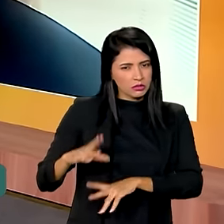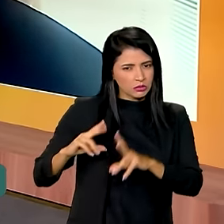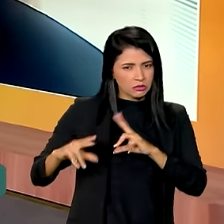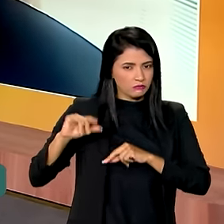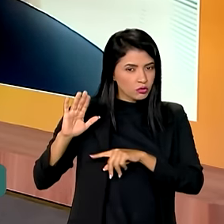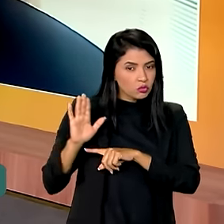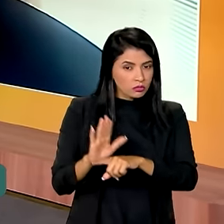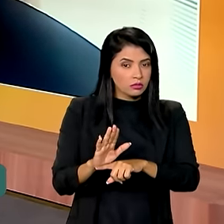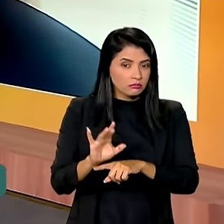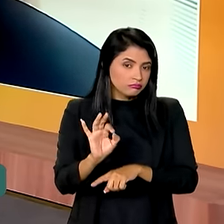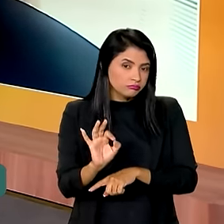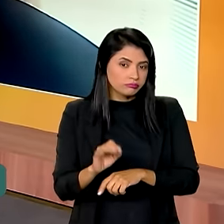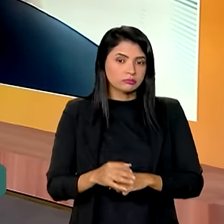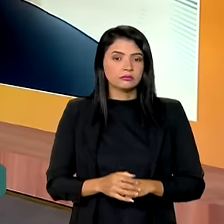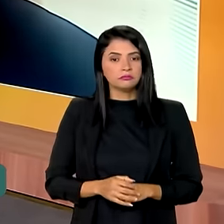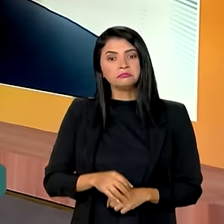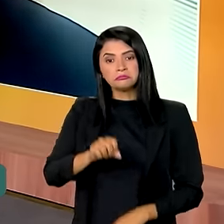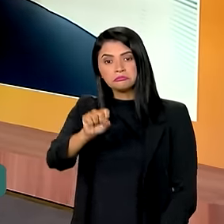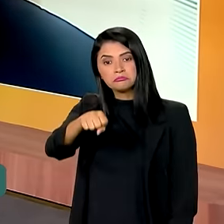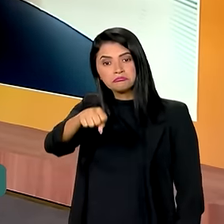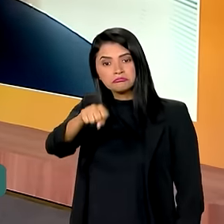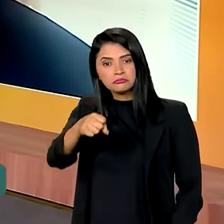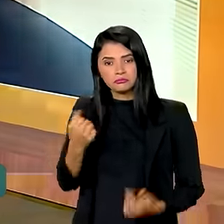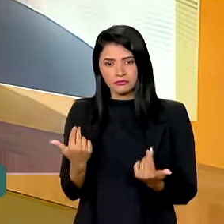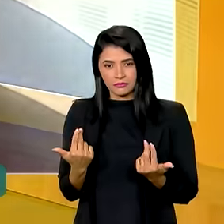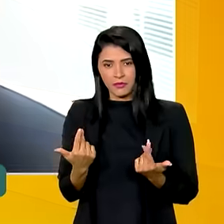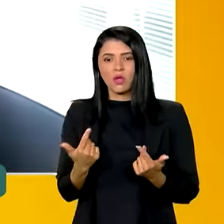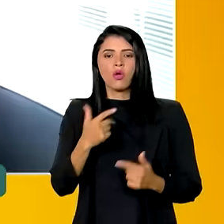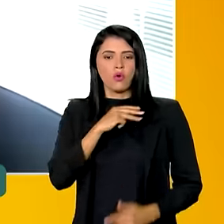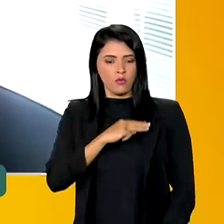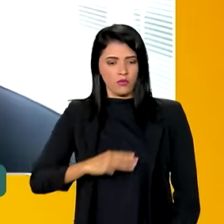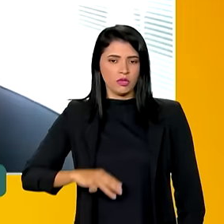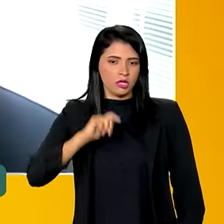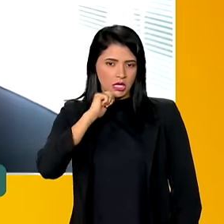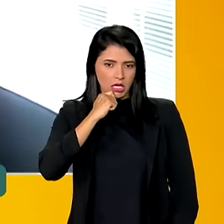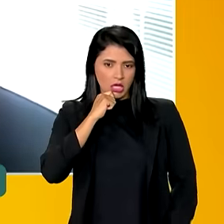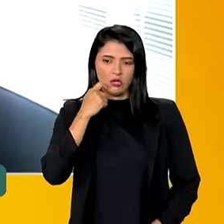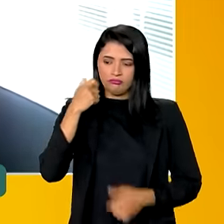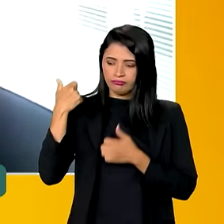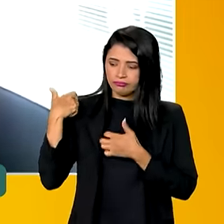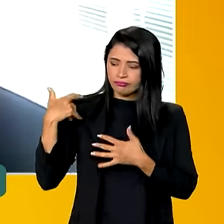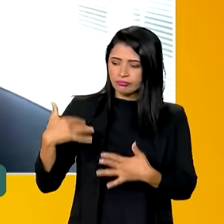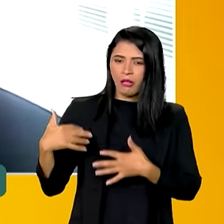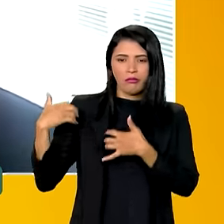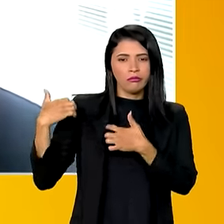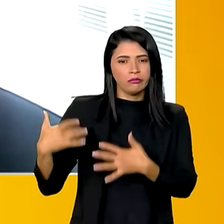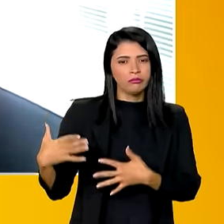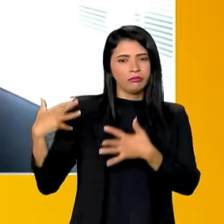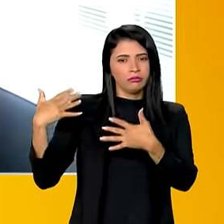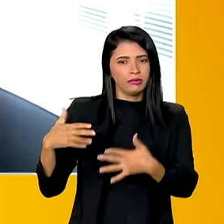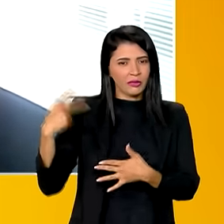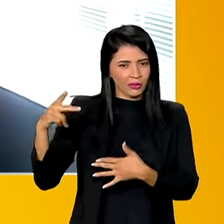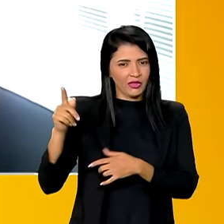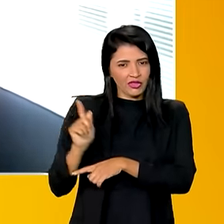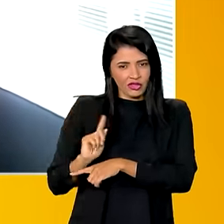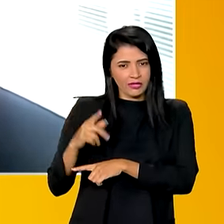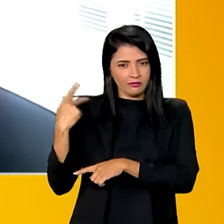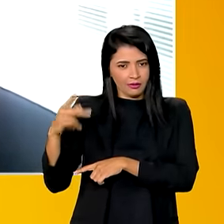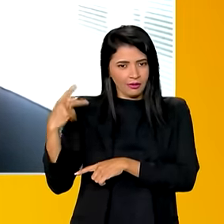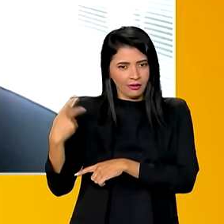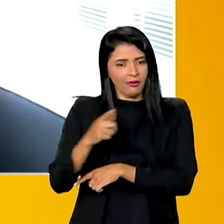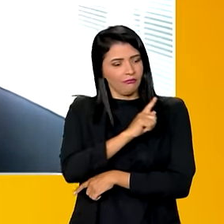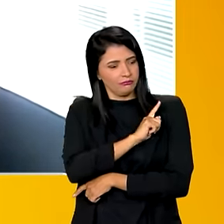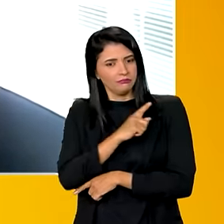Sim, como o ministro Silvio Almeida vem afirmando em toda a sua gestão, e ontem